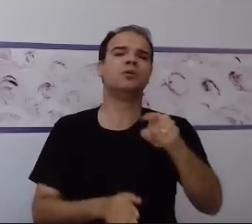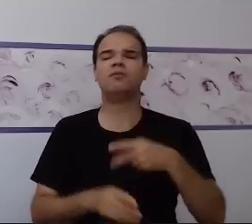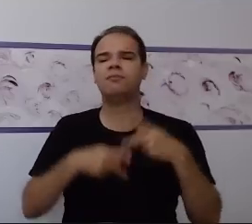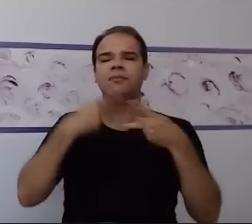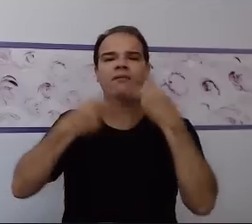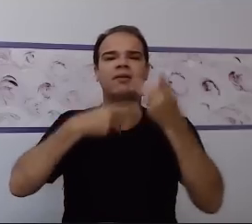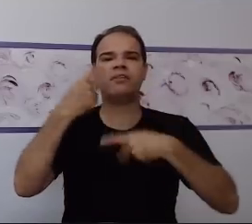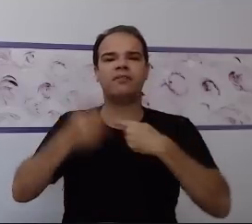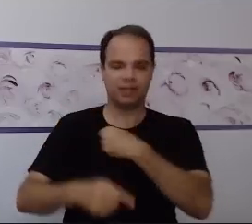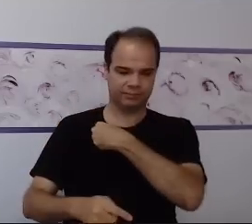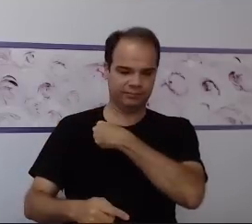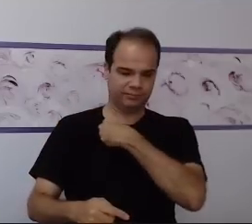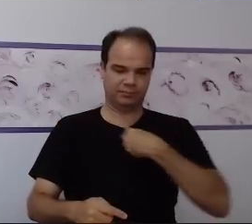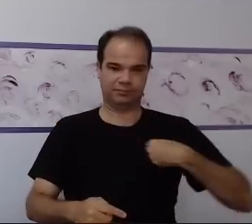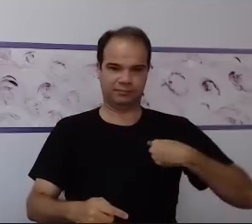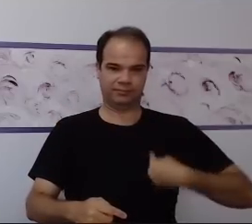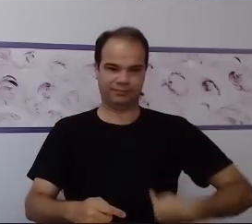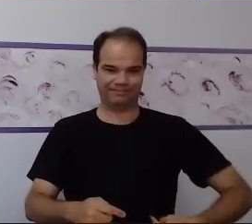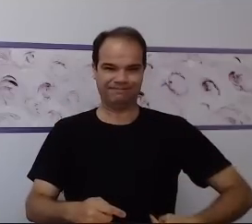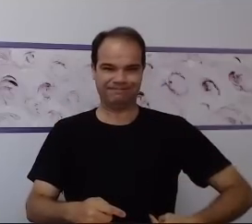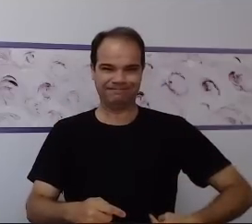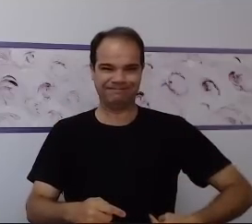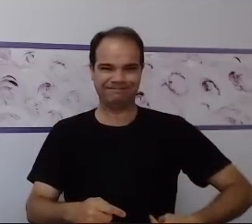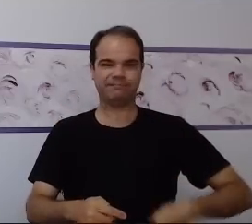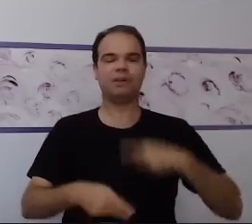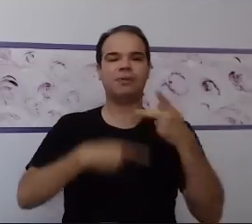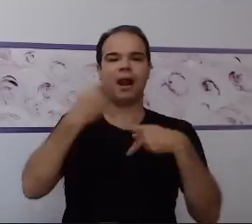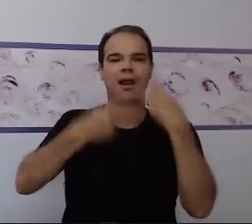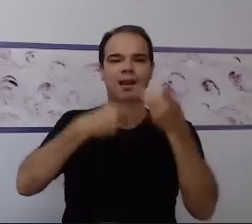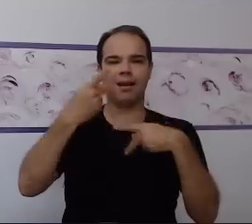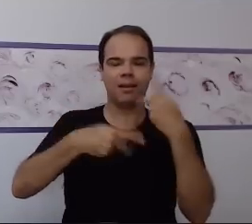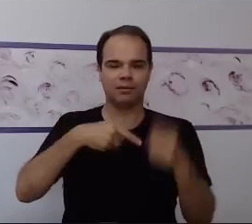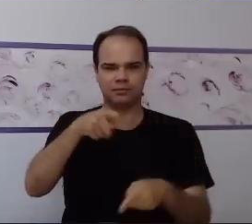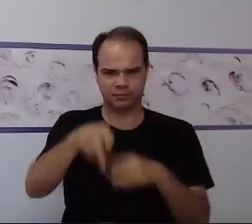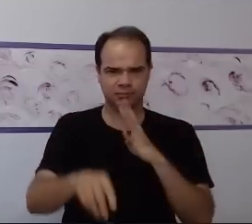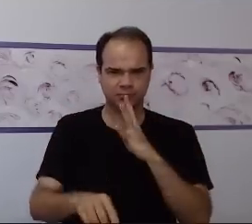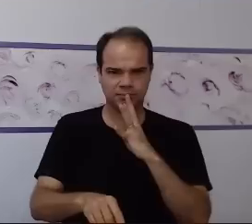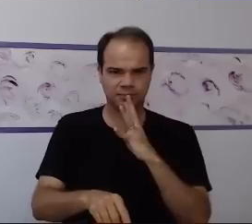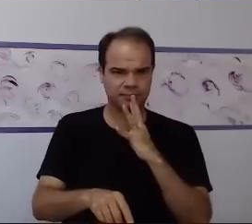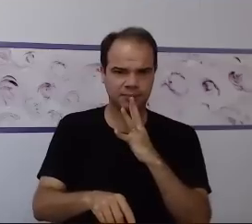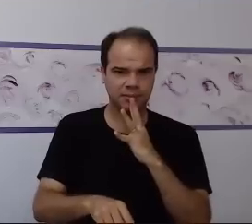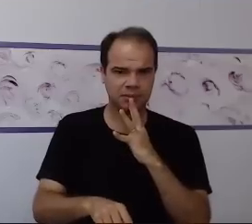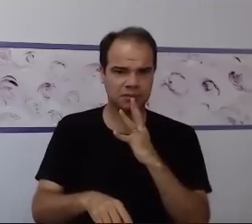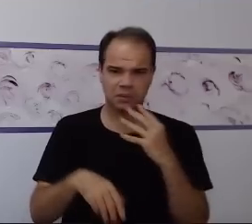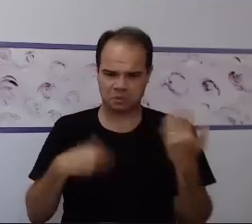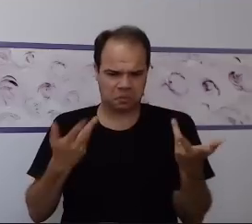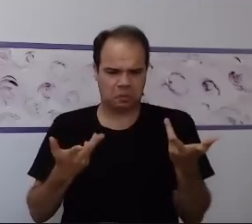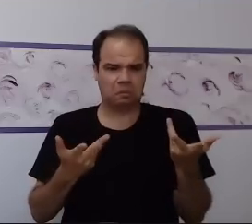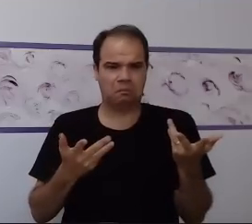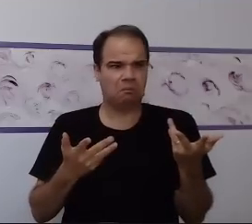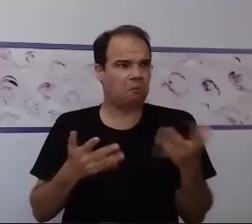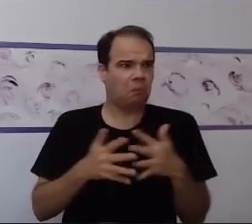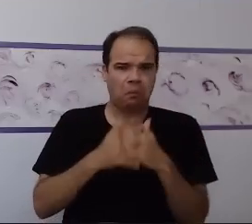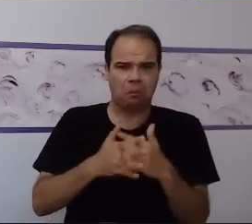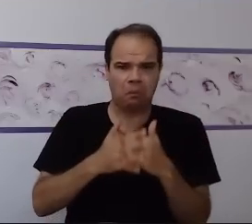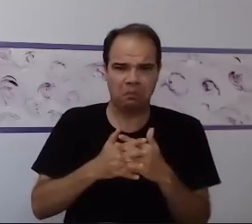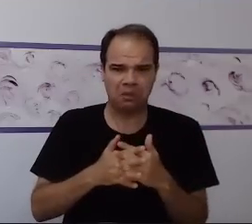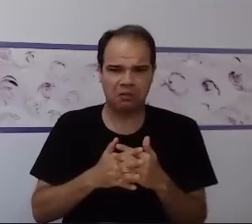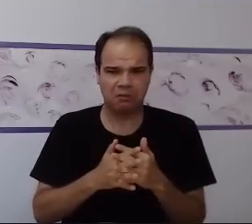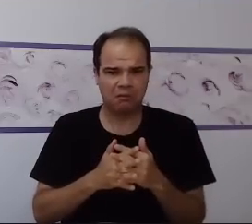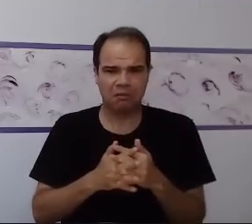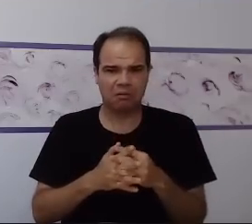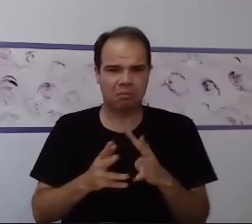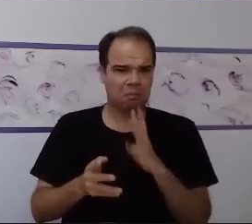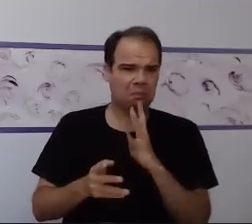mandarim, nós não temos o domínio do mandarim. Para nós, não é importante. A gente não ia compreender,